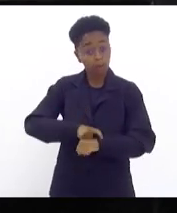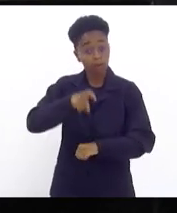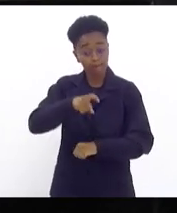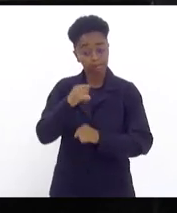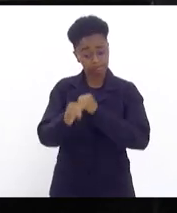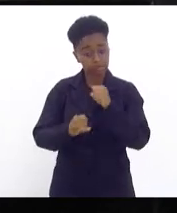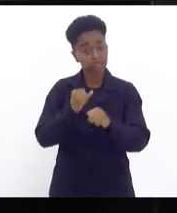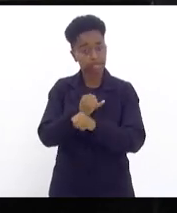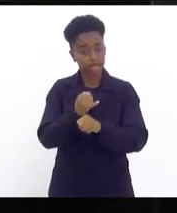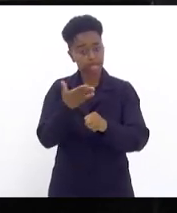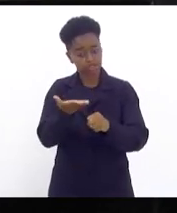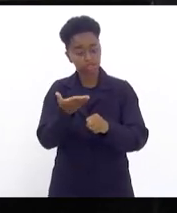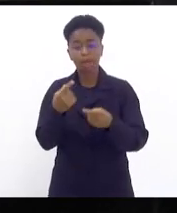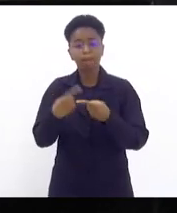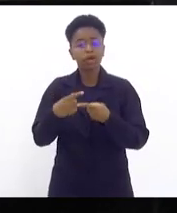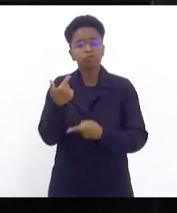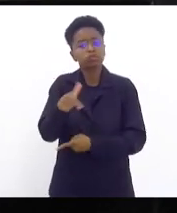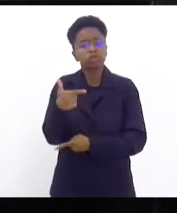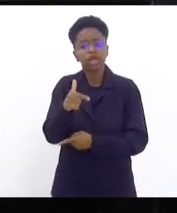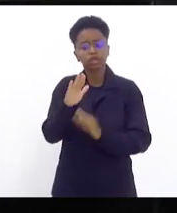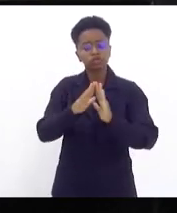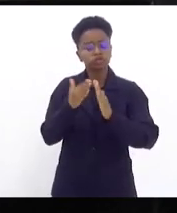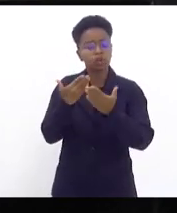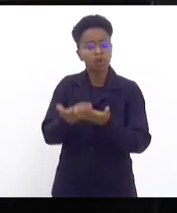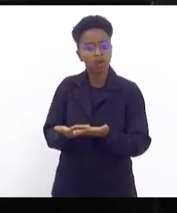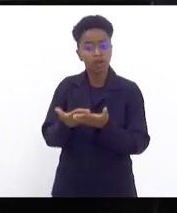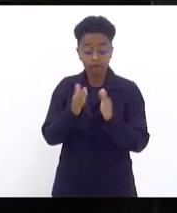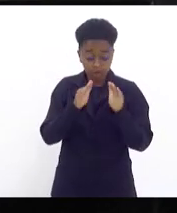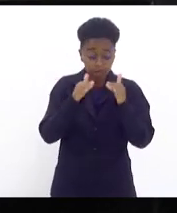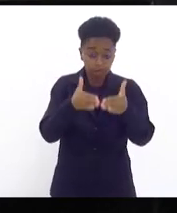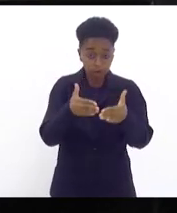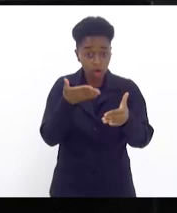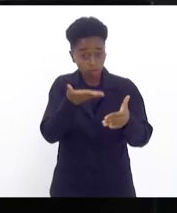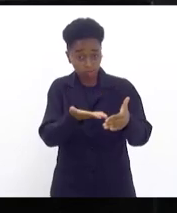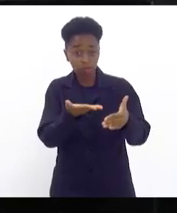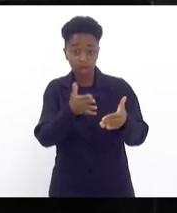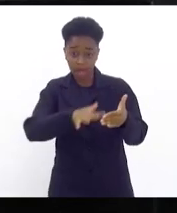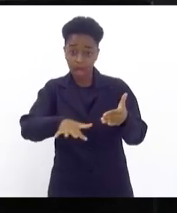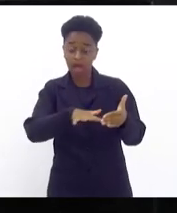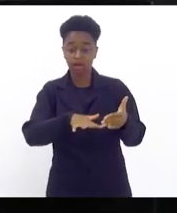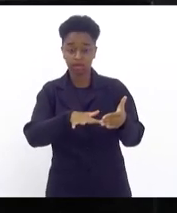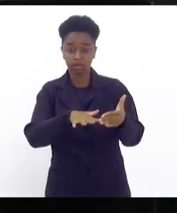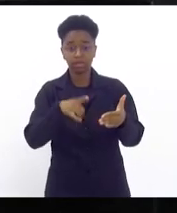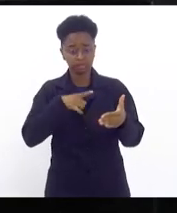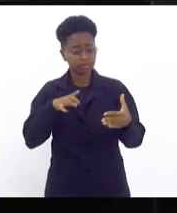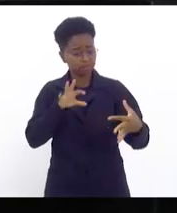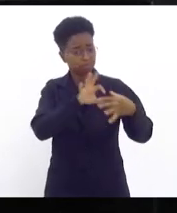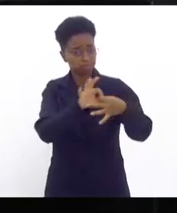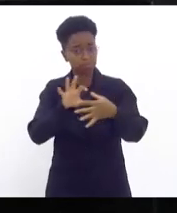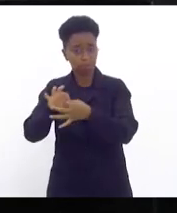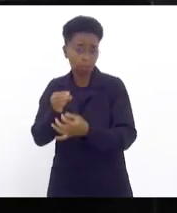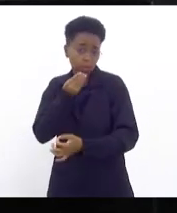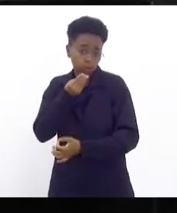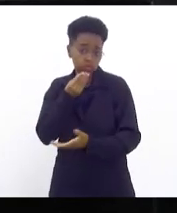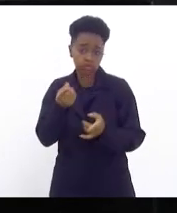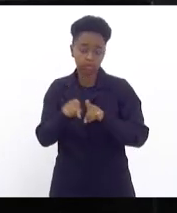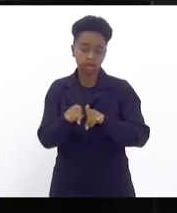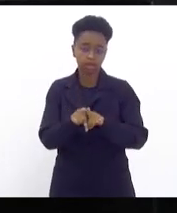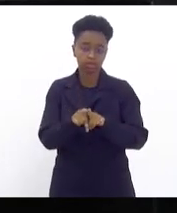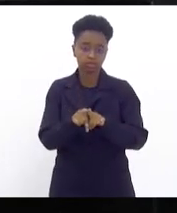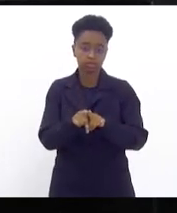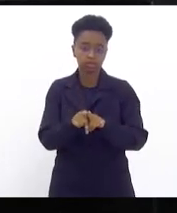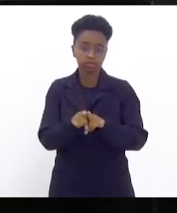internet. Por que não termos escolas voltadas para esse segmento? E através de parcerias onde há